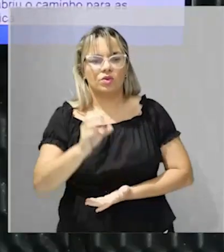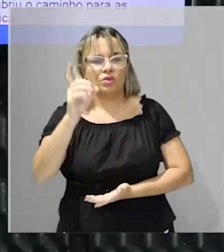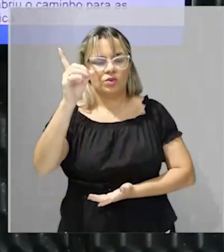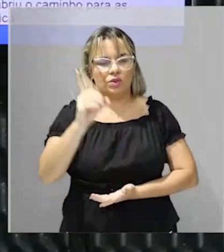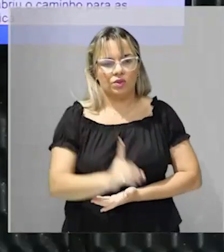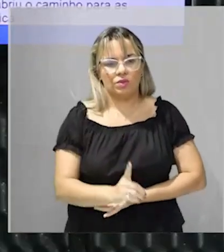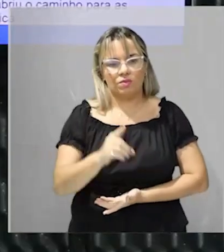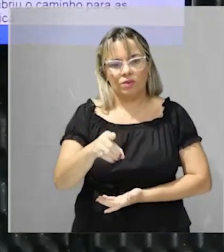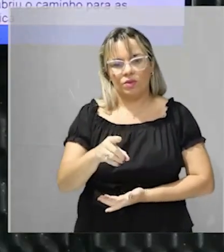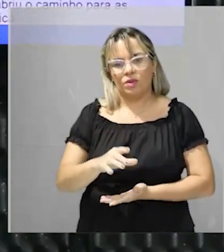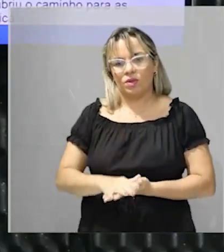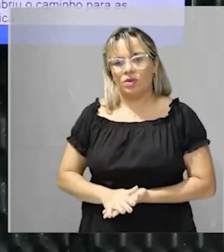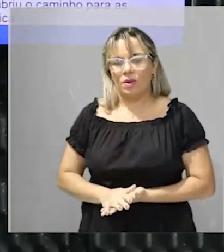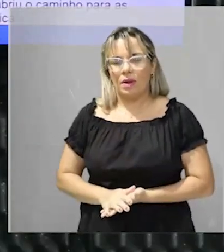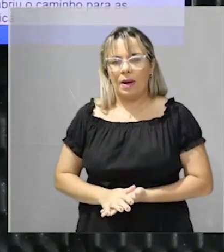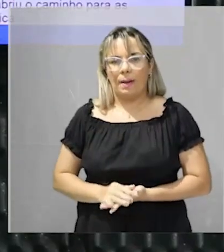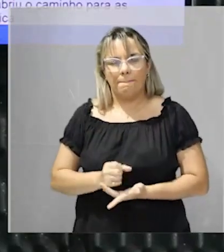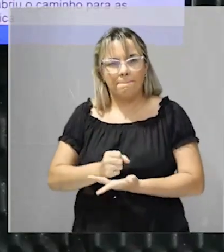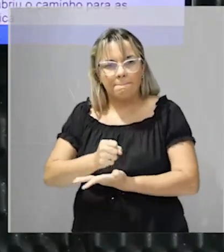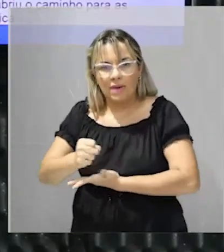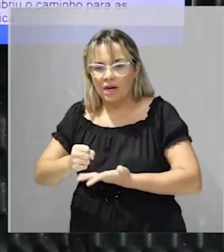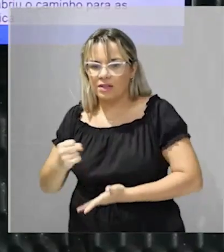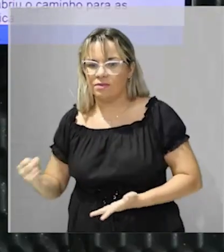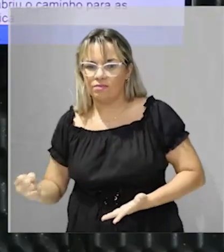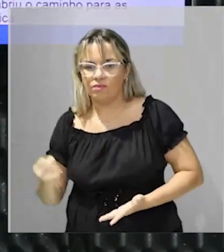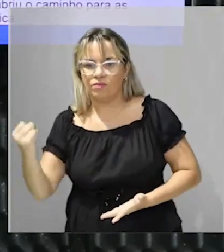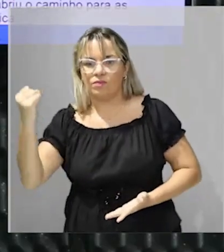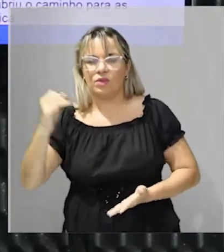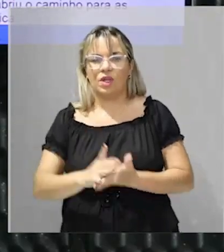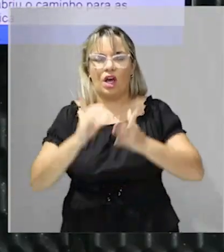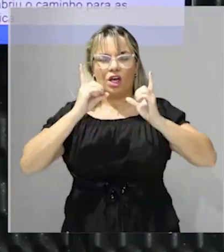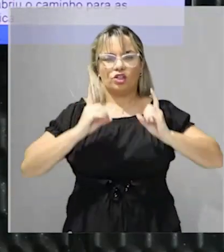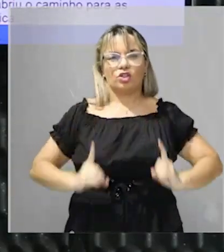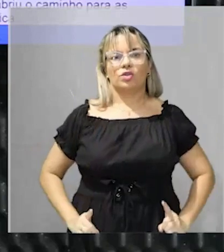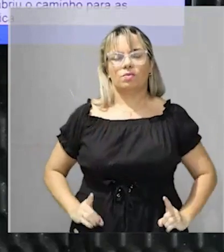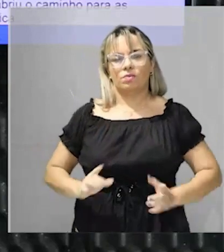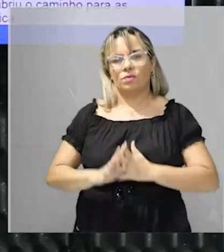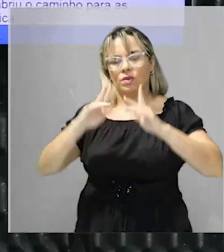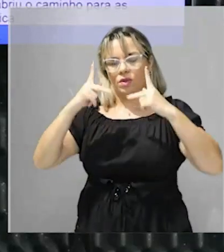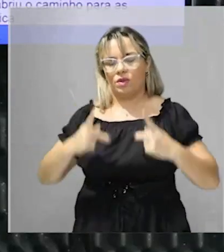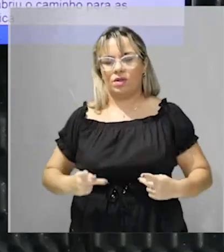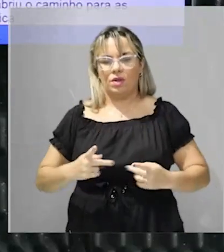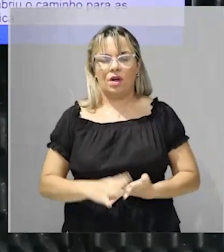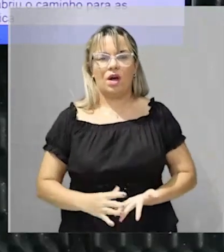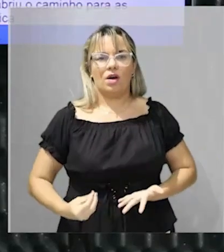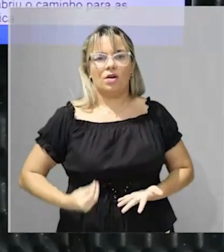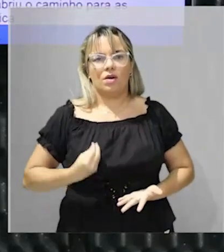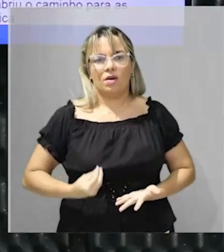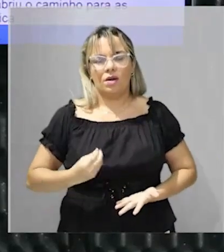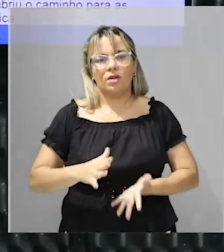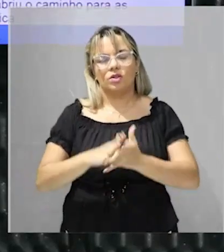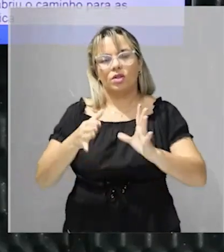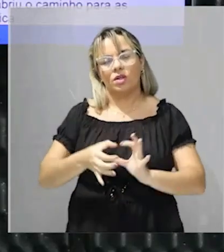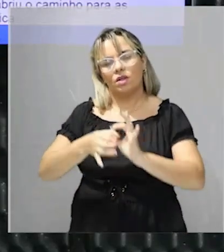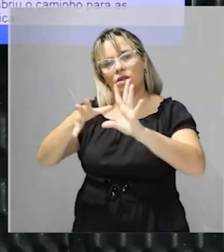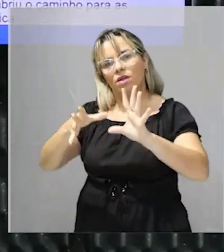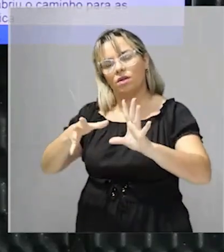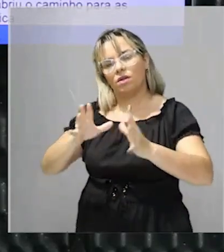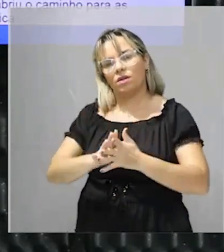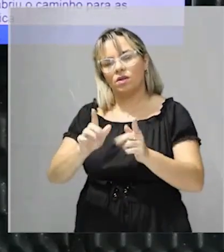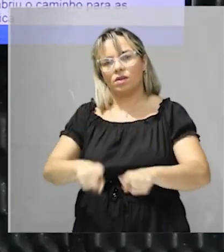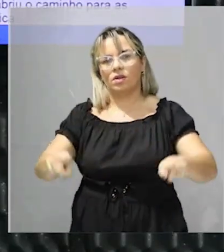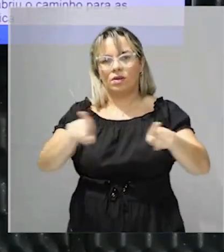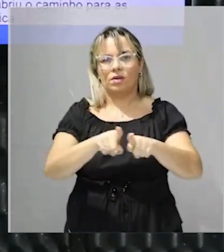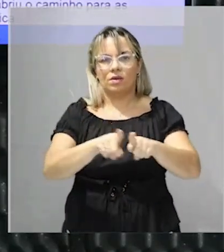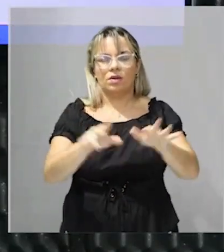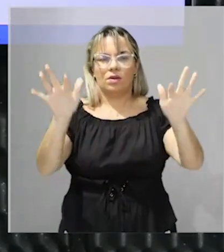dos direitos considerados essenciais à dignidade humana o direito à vida o direito à liberdade e o